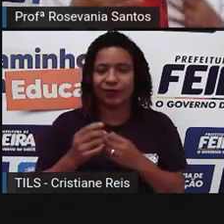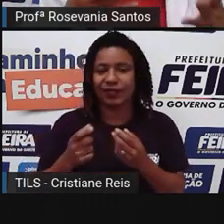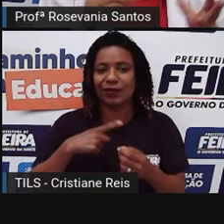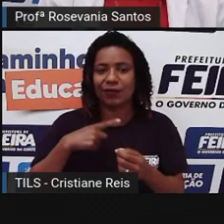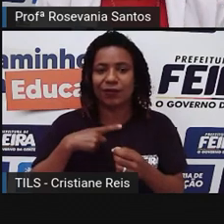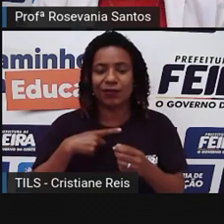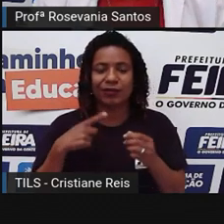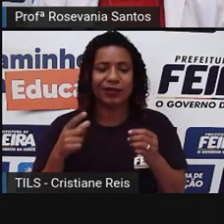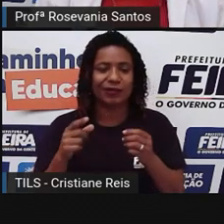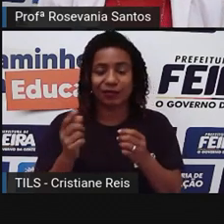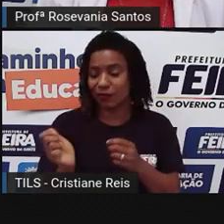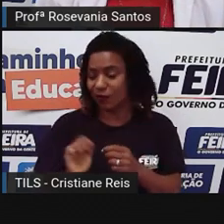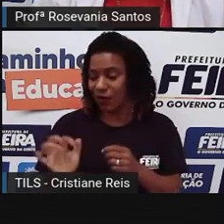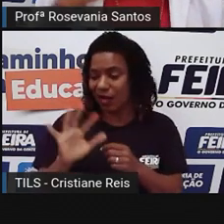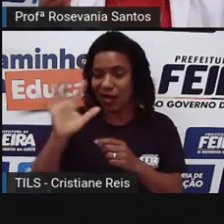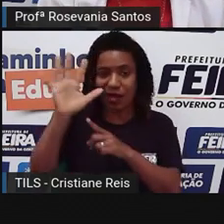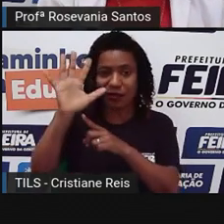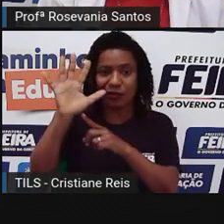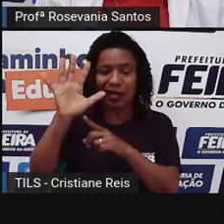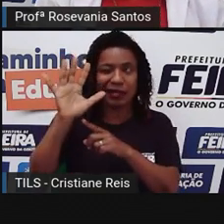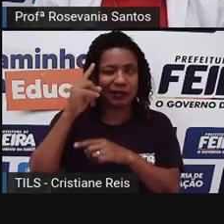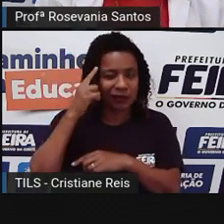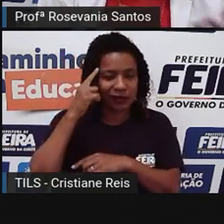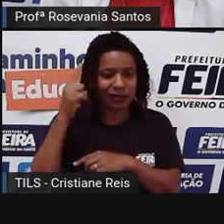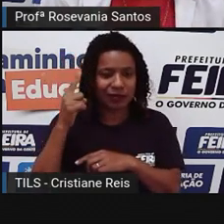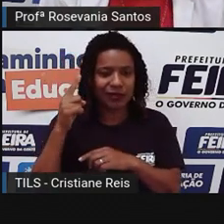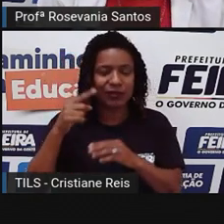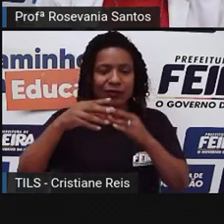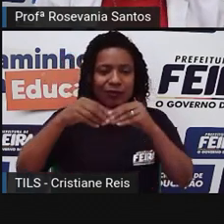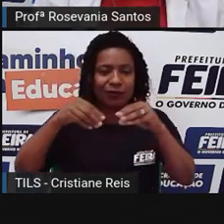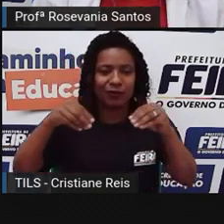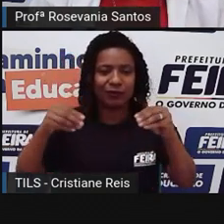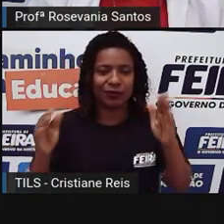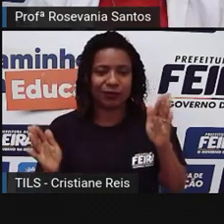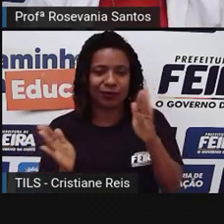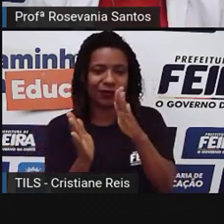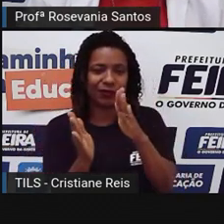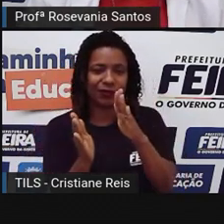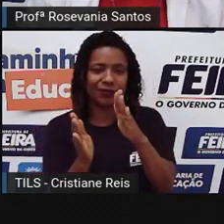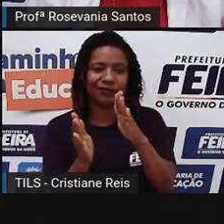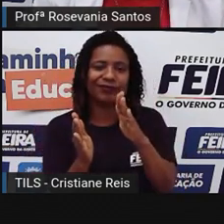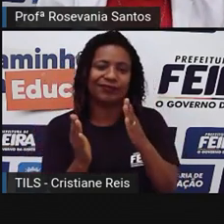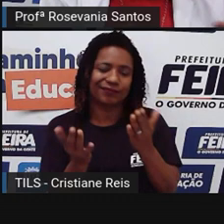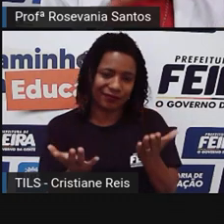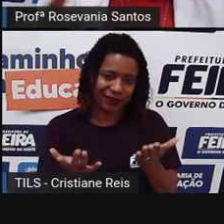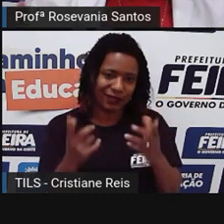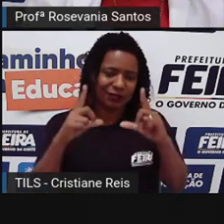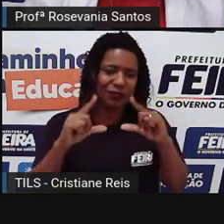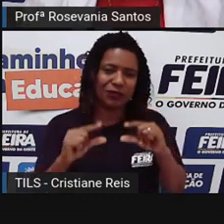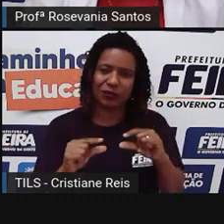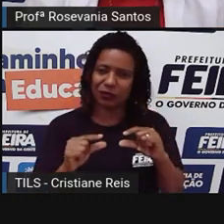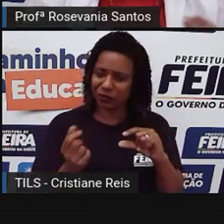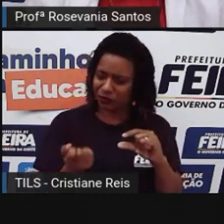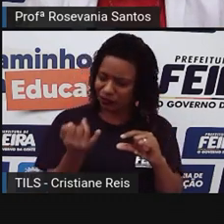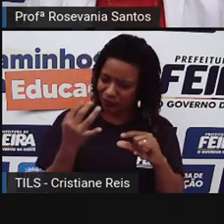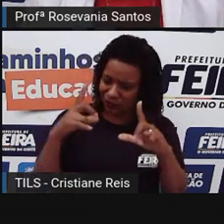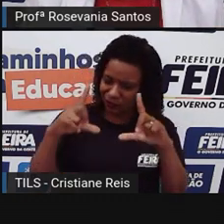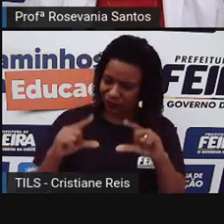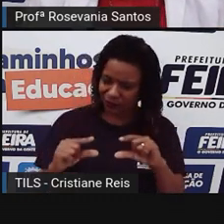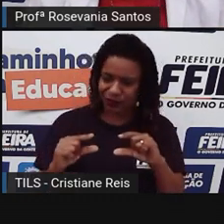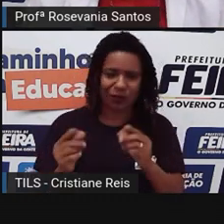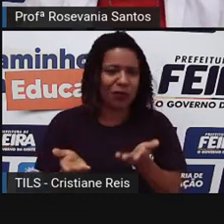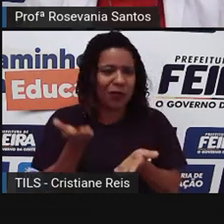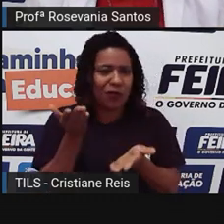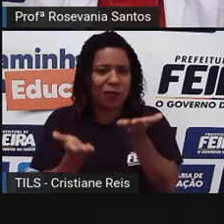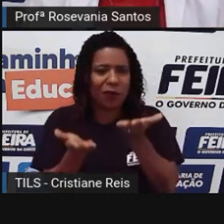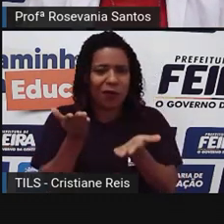diminuiu o produto. Então isso aí quem foi que decidiu? As empresas. É claro que é uma visão unilateral, não foi consultada,